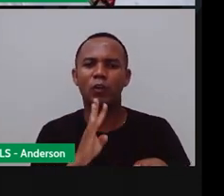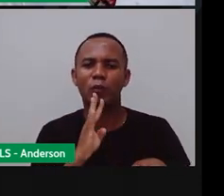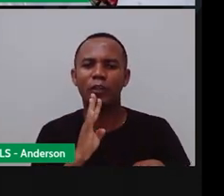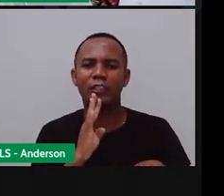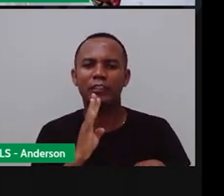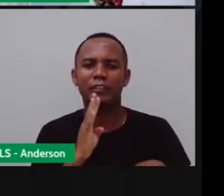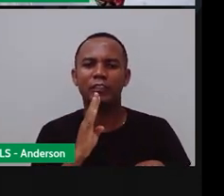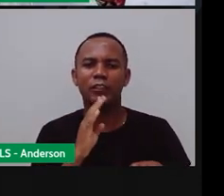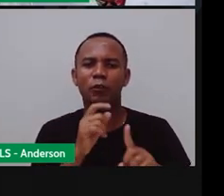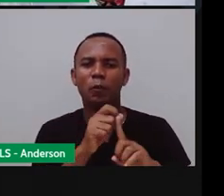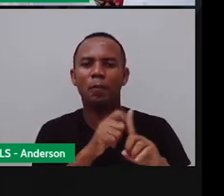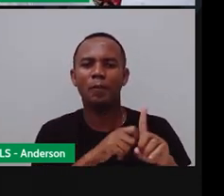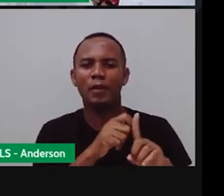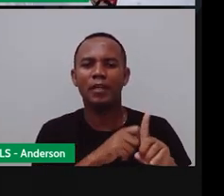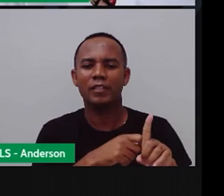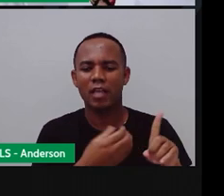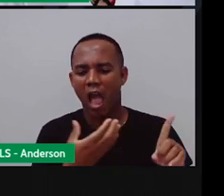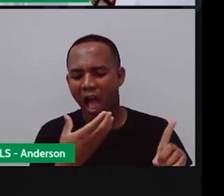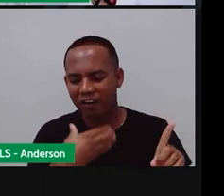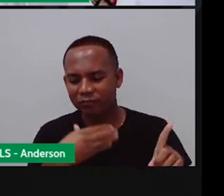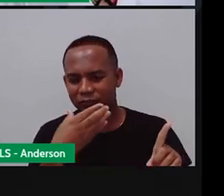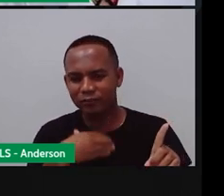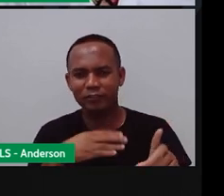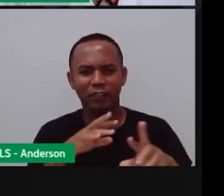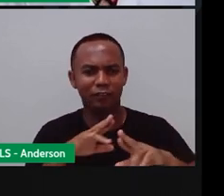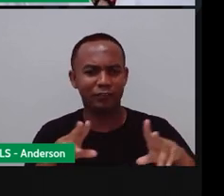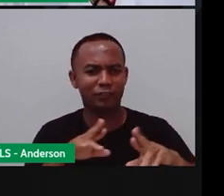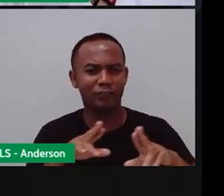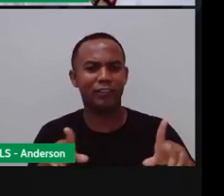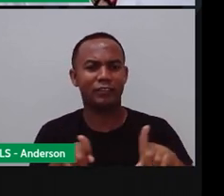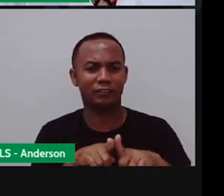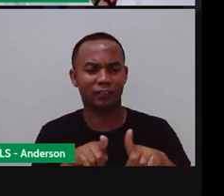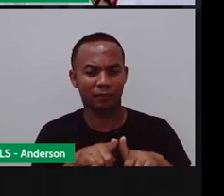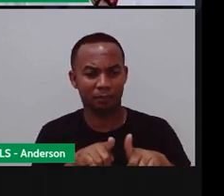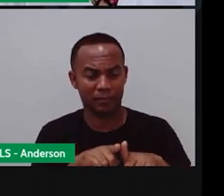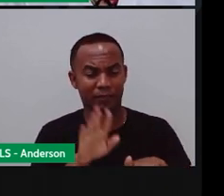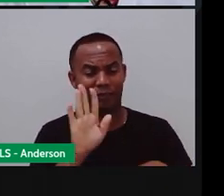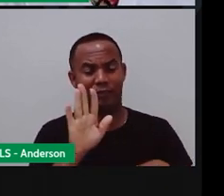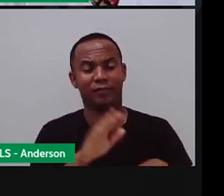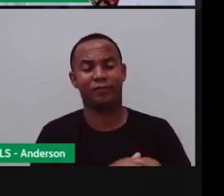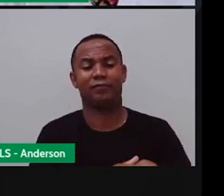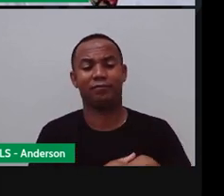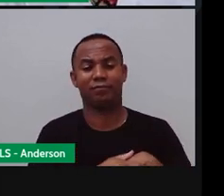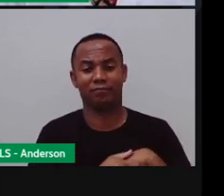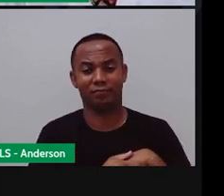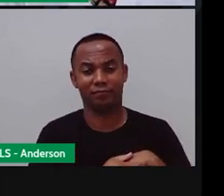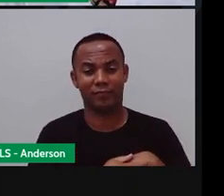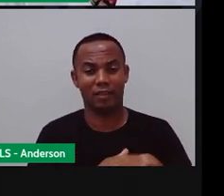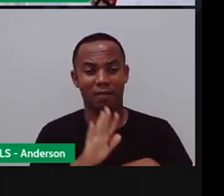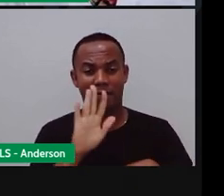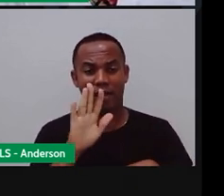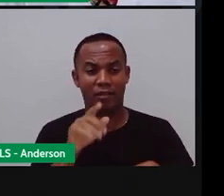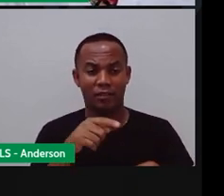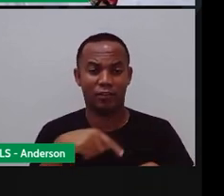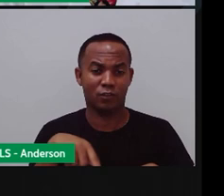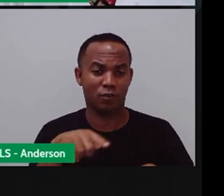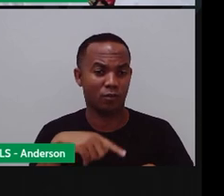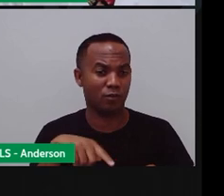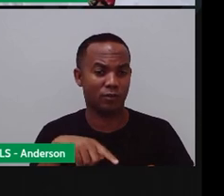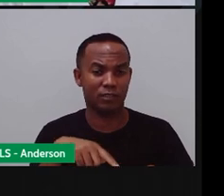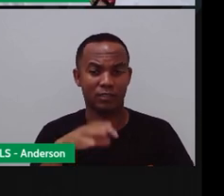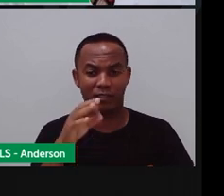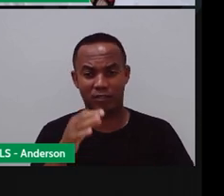então o outono é conhecido como a estação das frutas no entanto né nós não temos essa estação